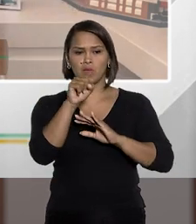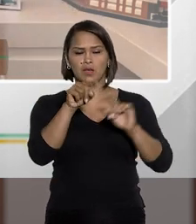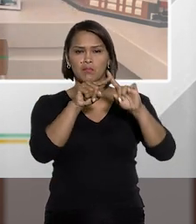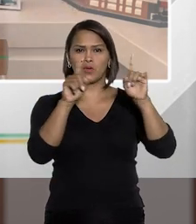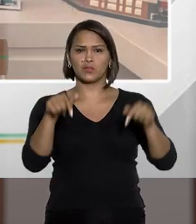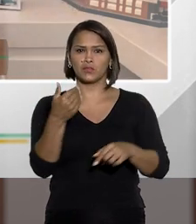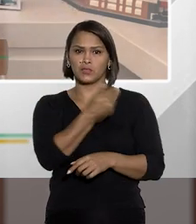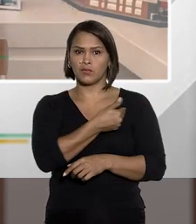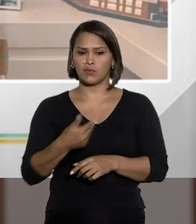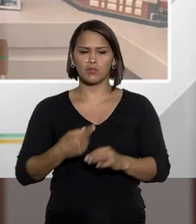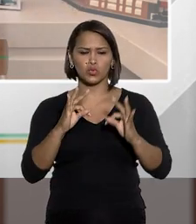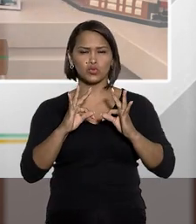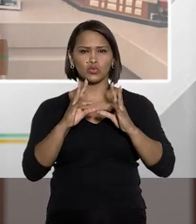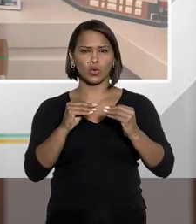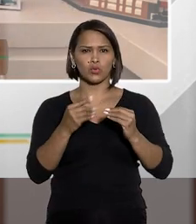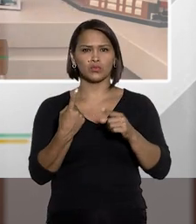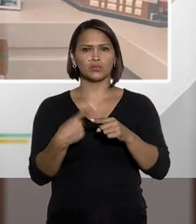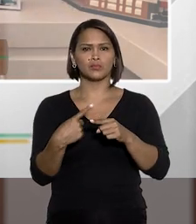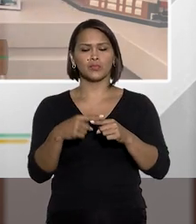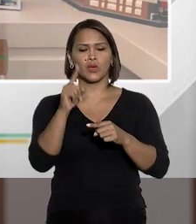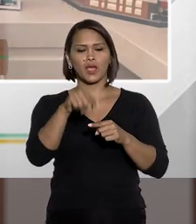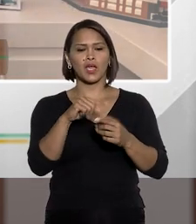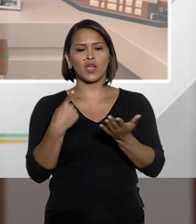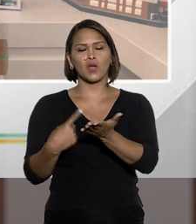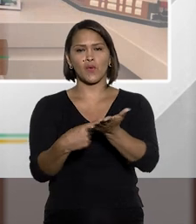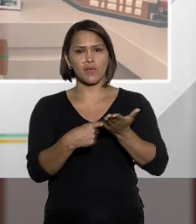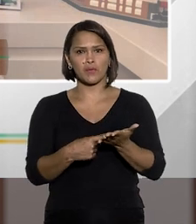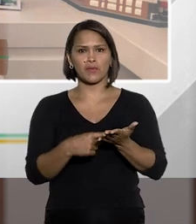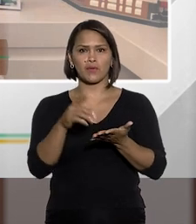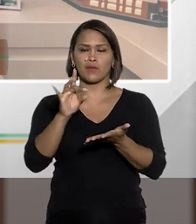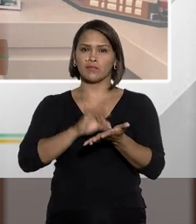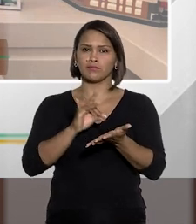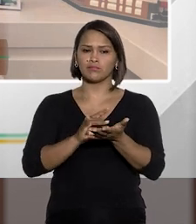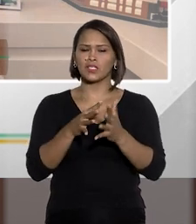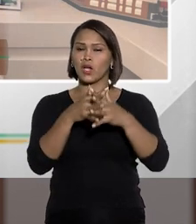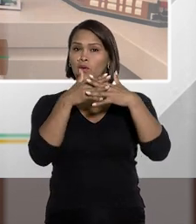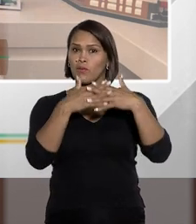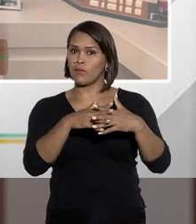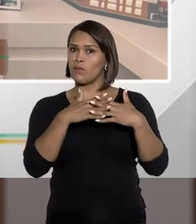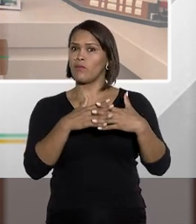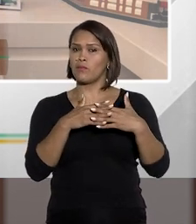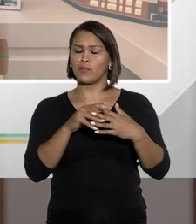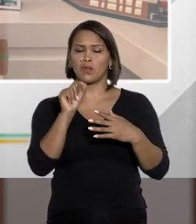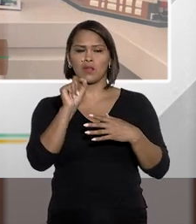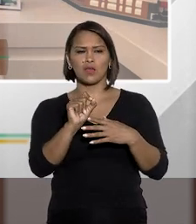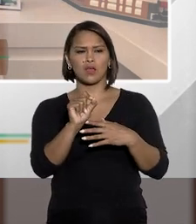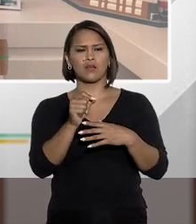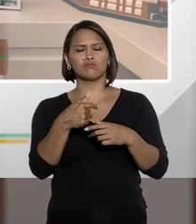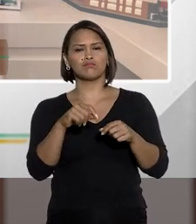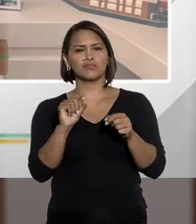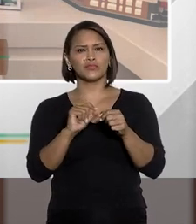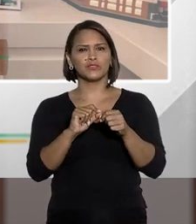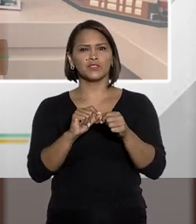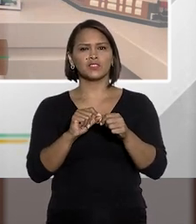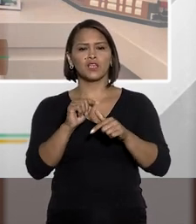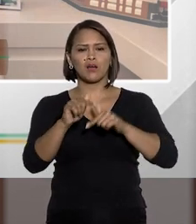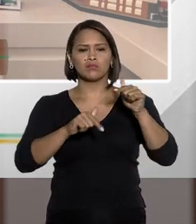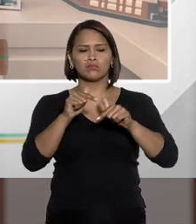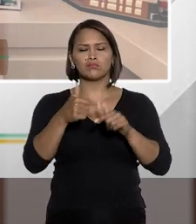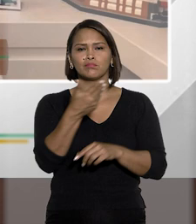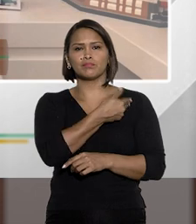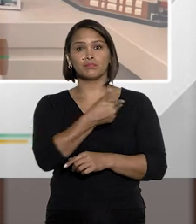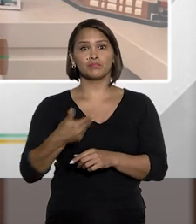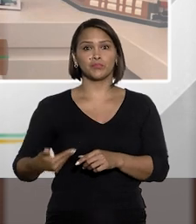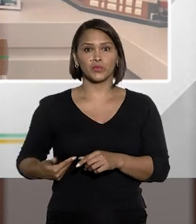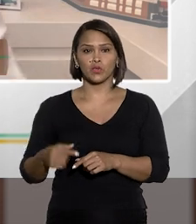pelos servidores públicos porque aqui, de fato, eu concordo. Realmente fica complicado você exercer a